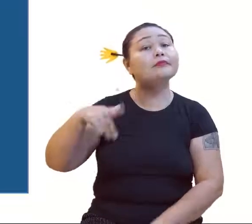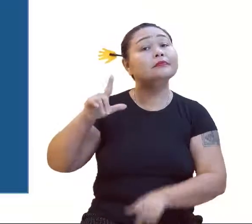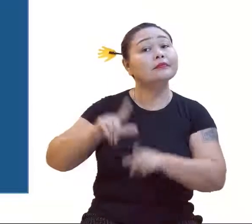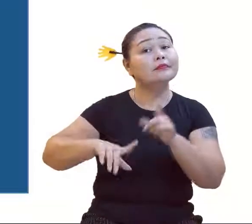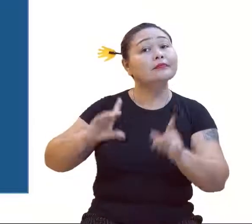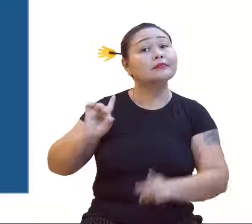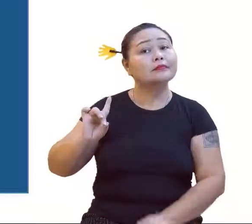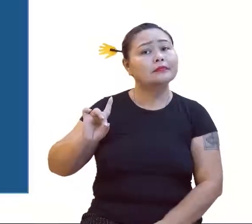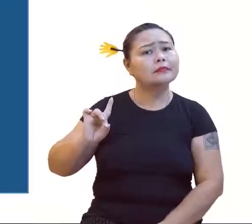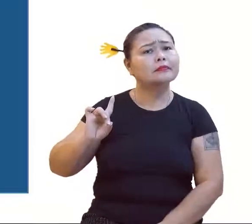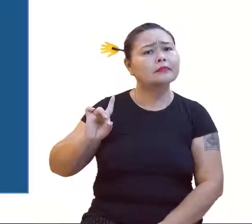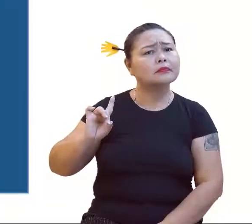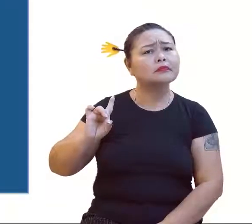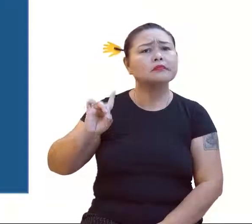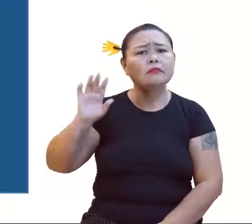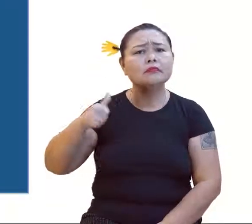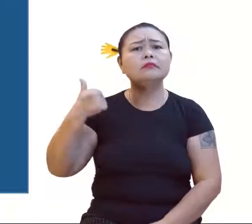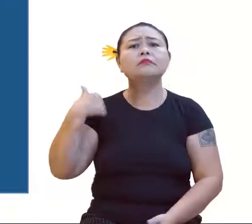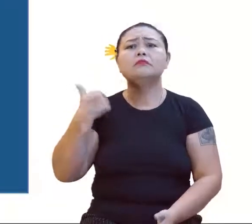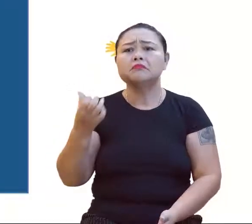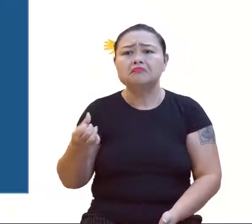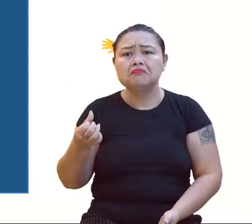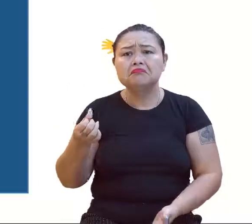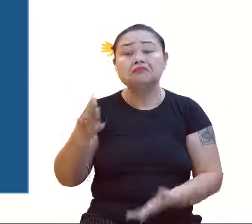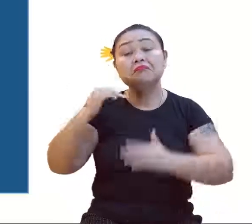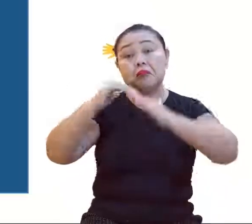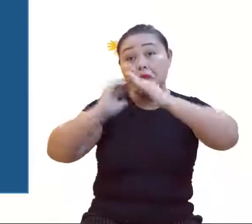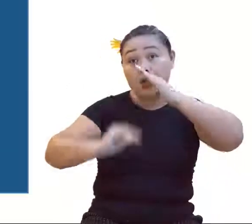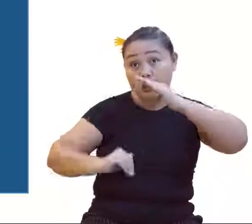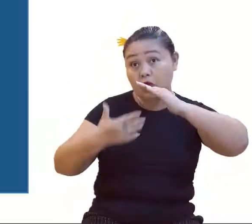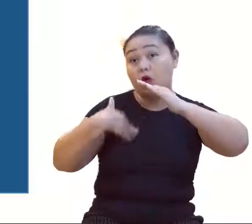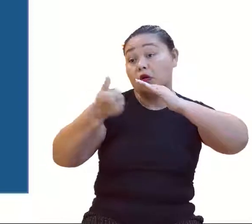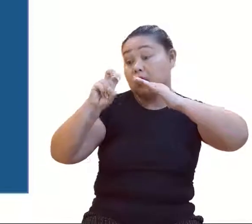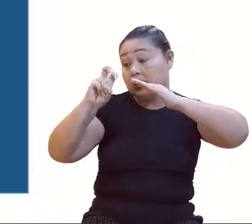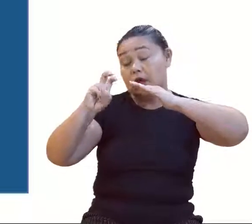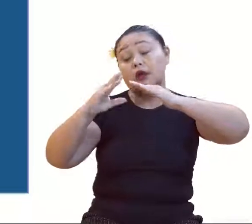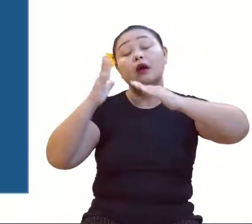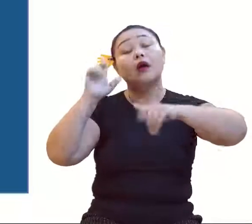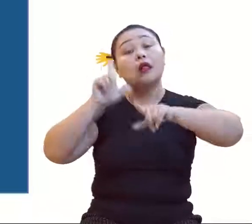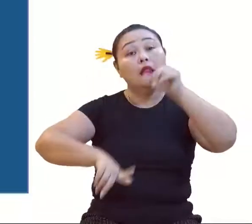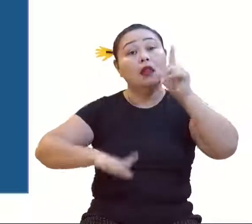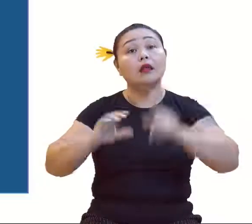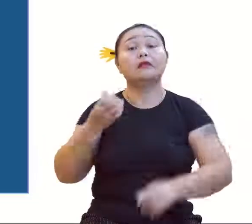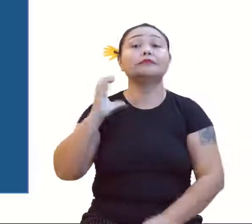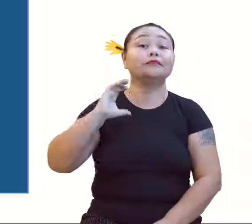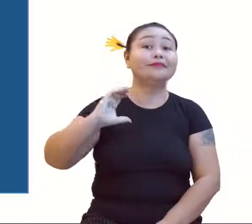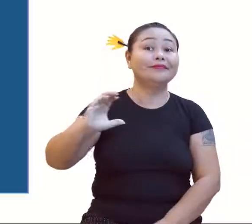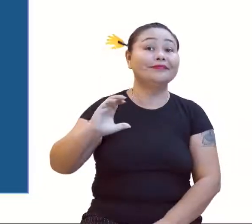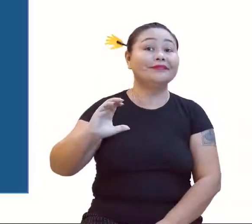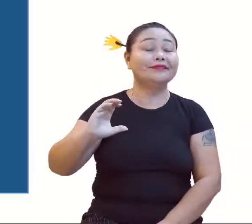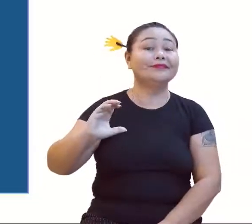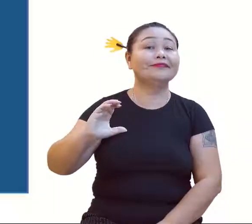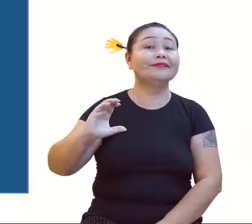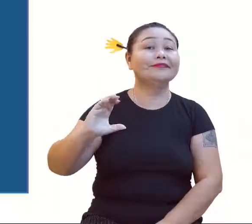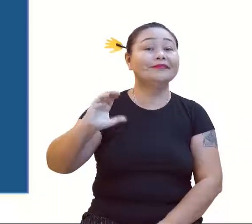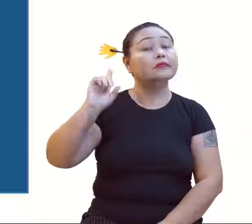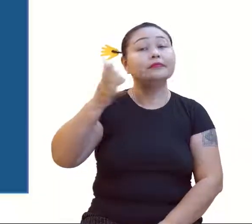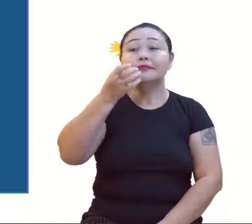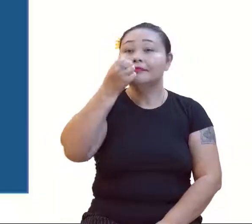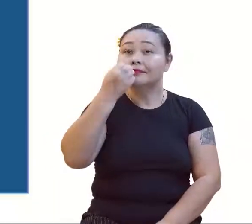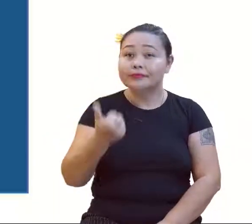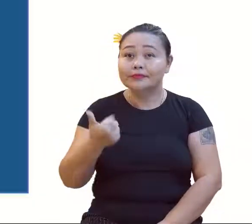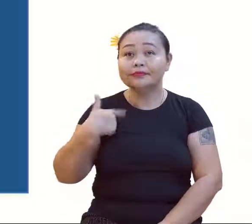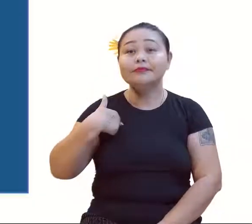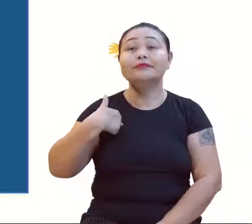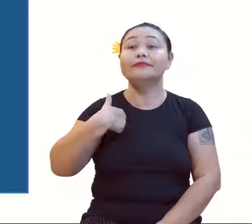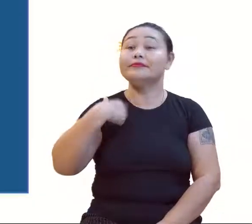já foi lá no 16 e se eu quero os menores que 15, com certeza... É a letra C. C, muito bem. C de